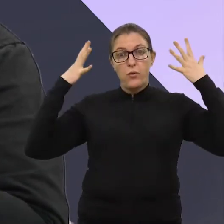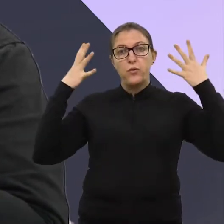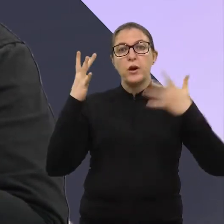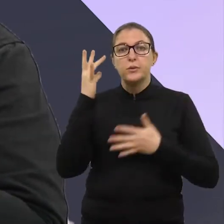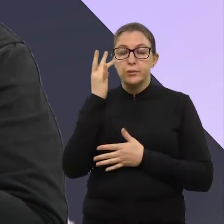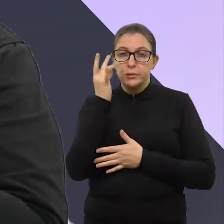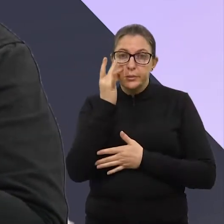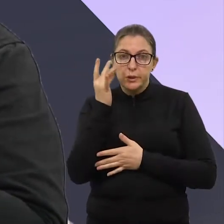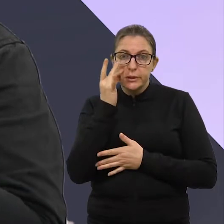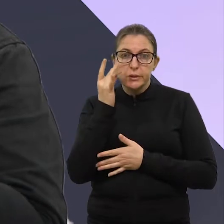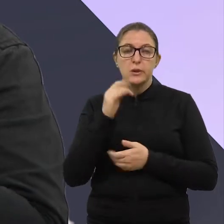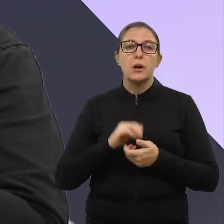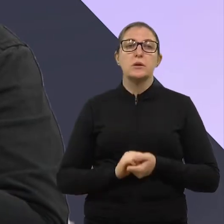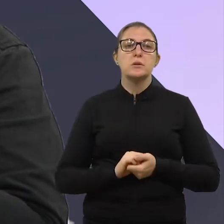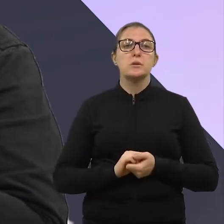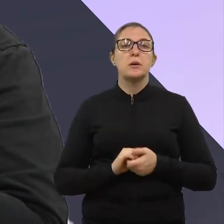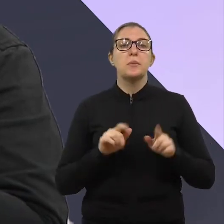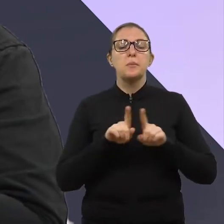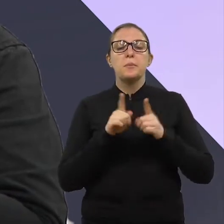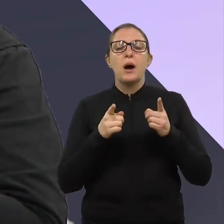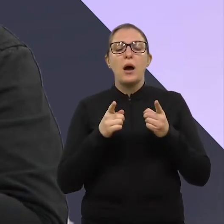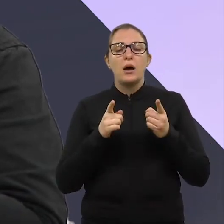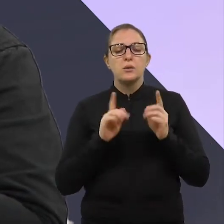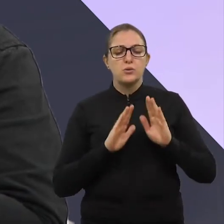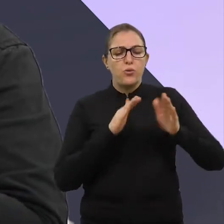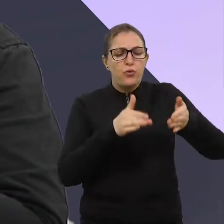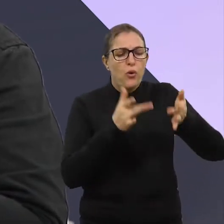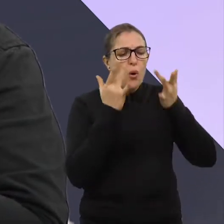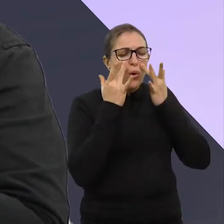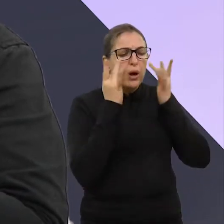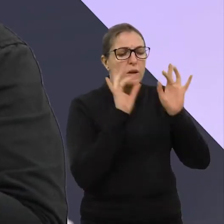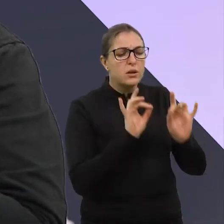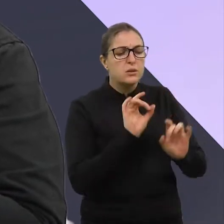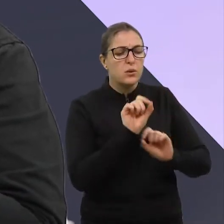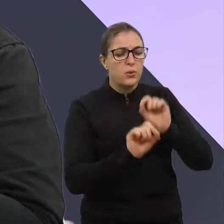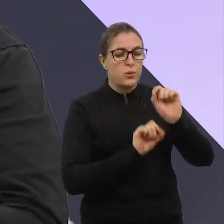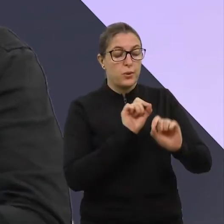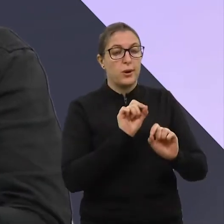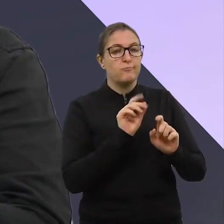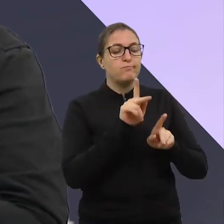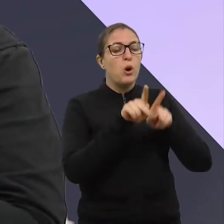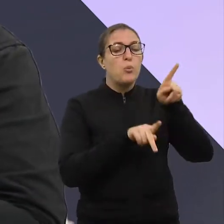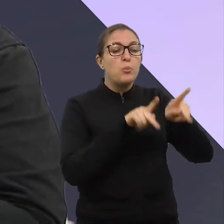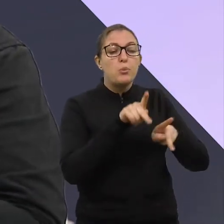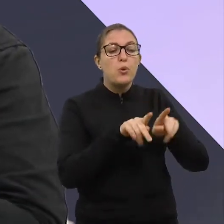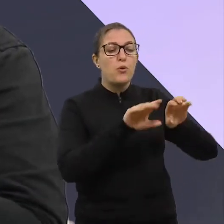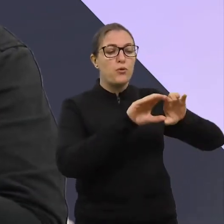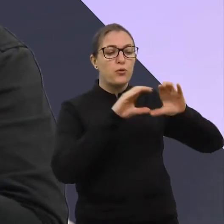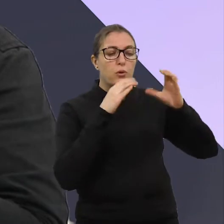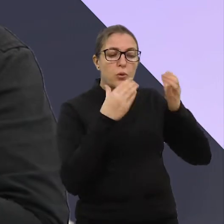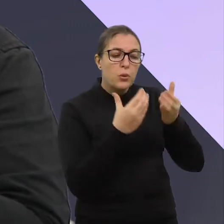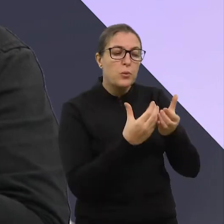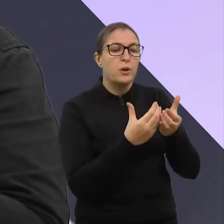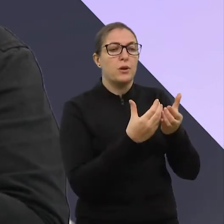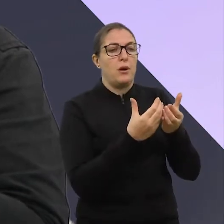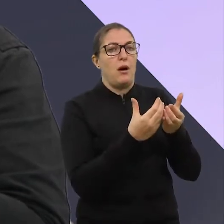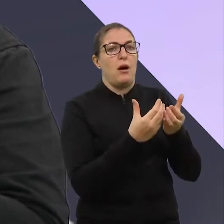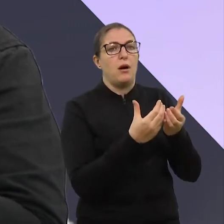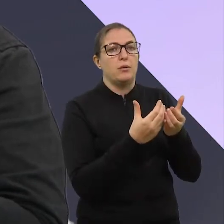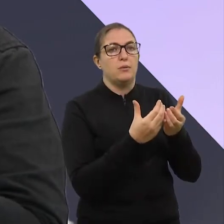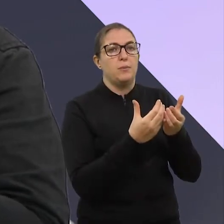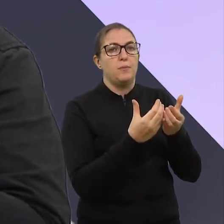Mas assim, sempre com um olhar atento, né? As reações que o pouco que se faz vem causando na comunidade. Nós estamos